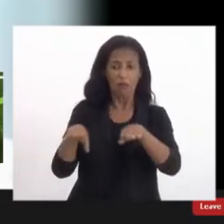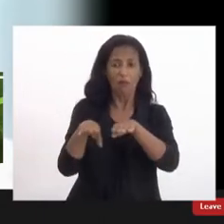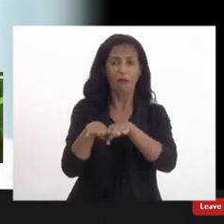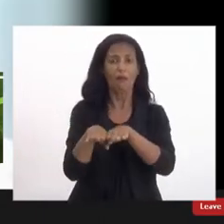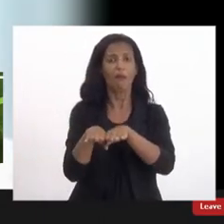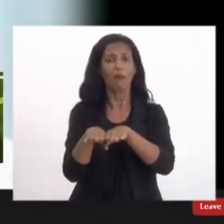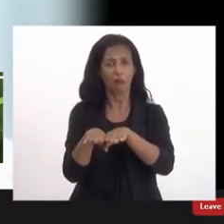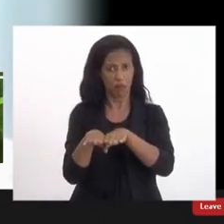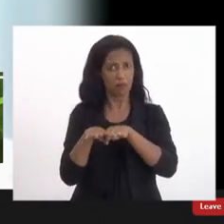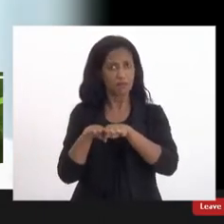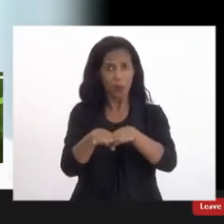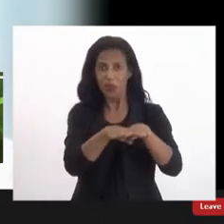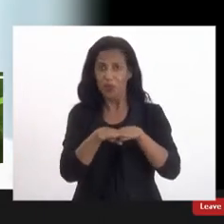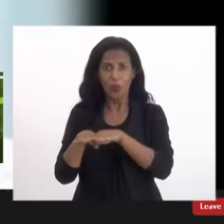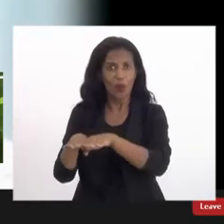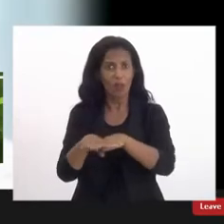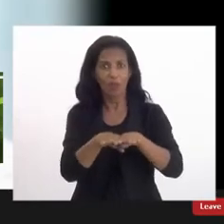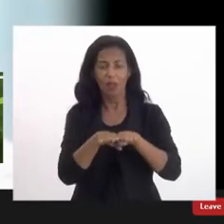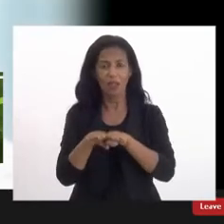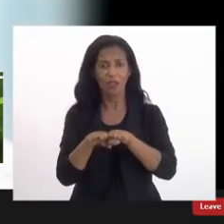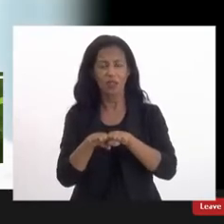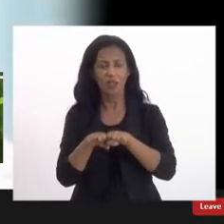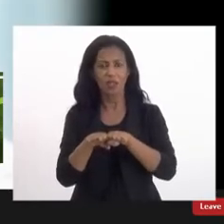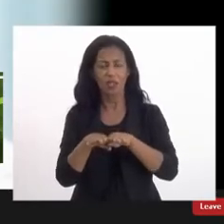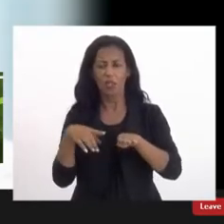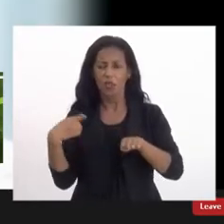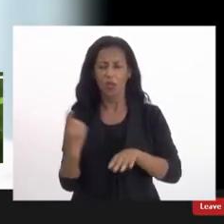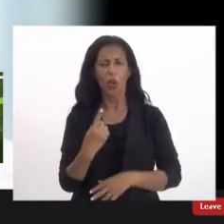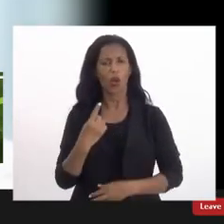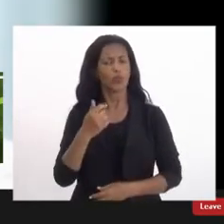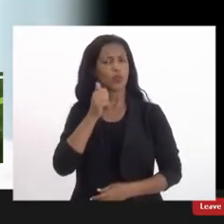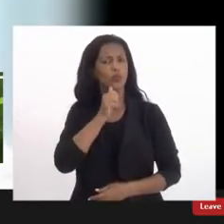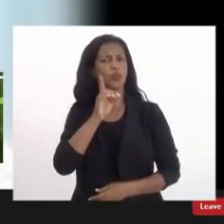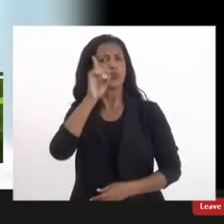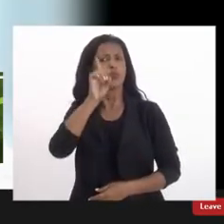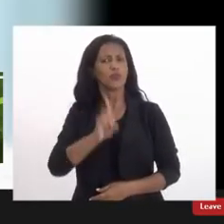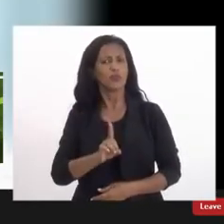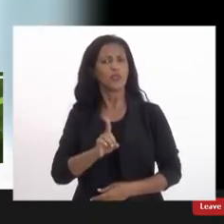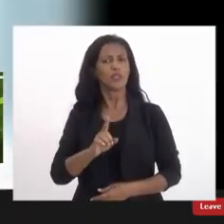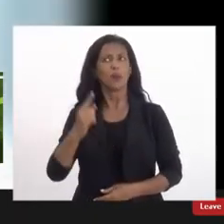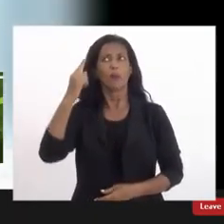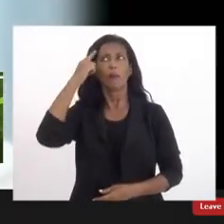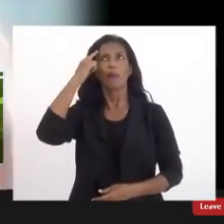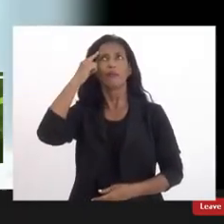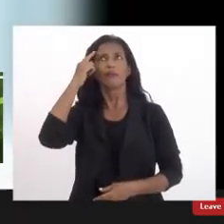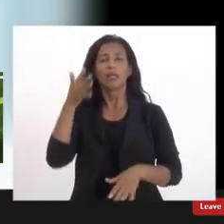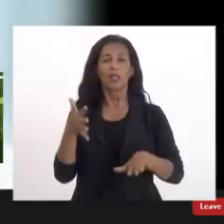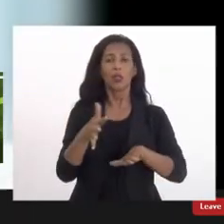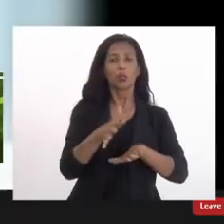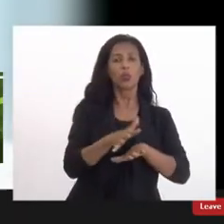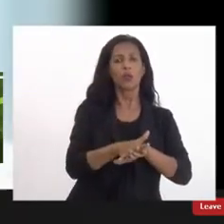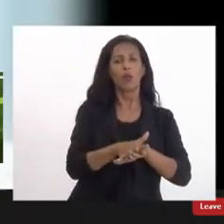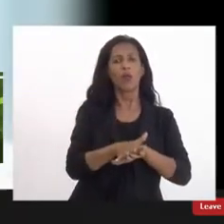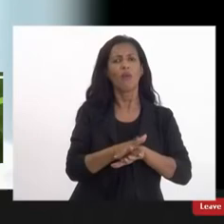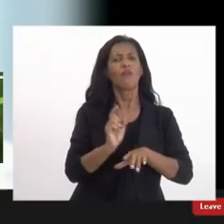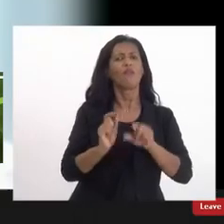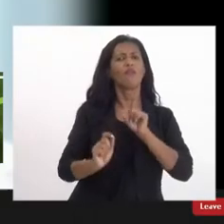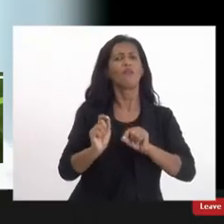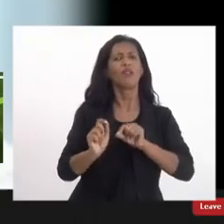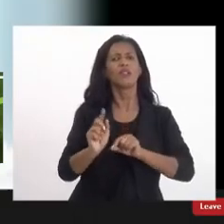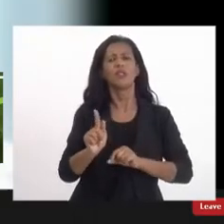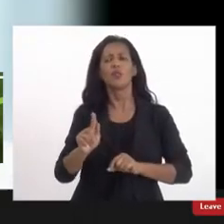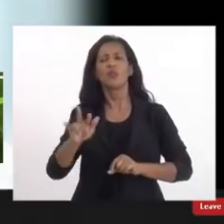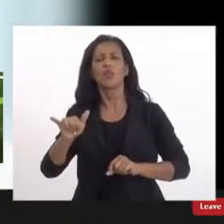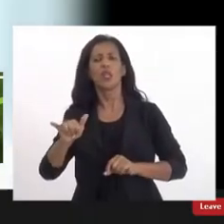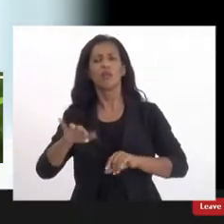não são guetos né nós mulheres com deficiência você não pode pensar em inclusão fazendo guetos ou